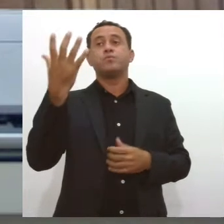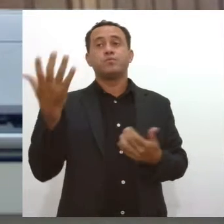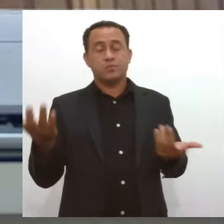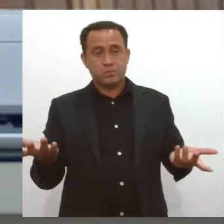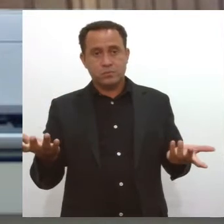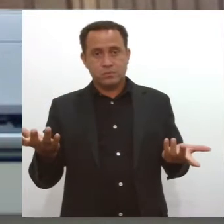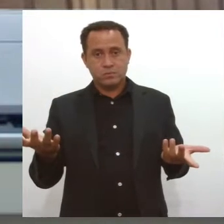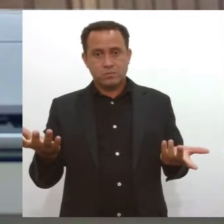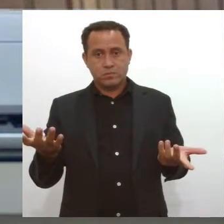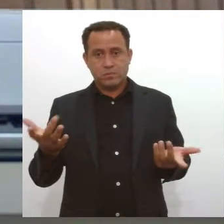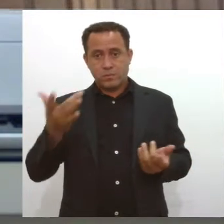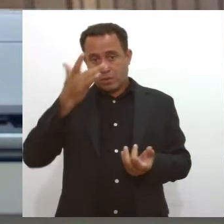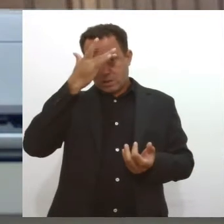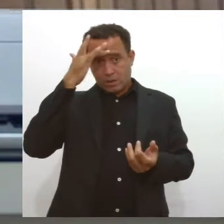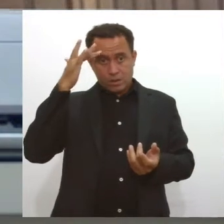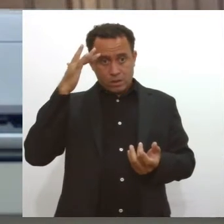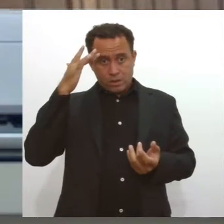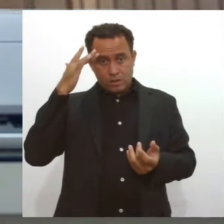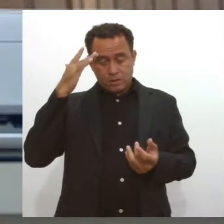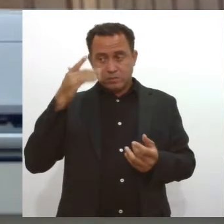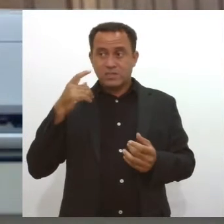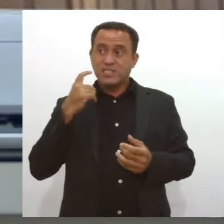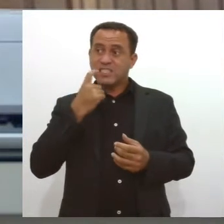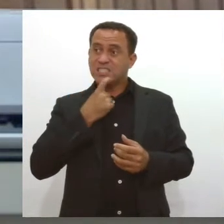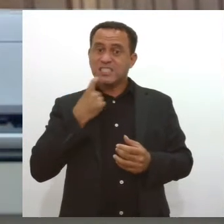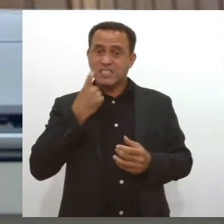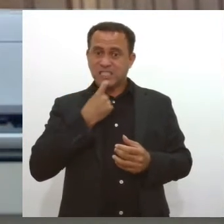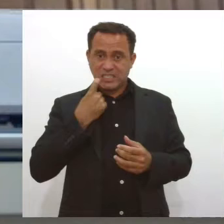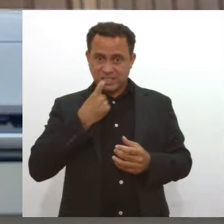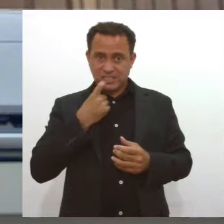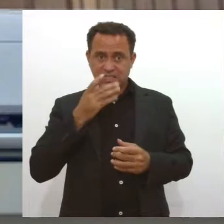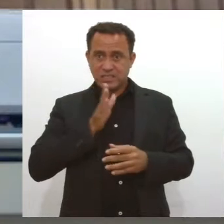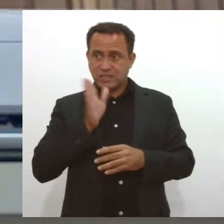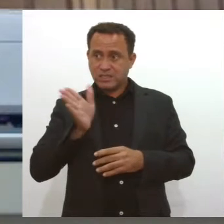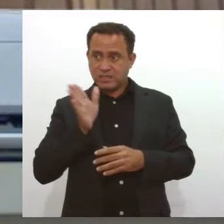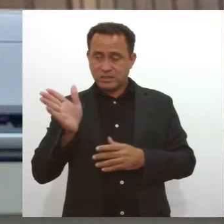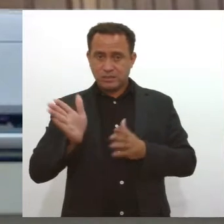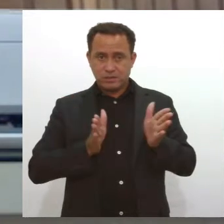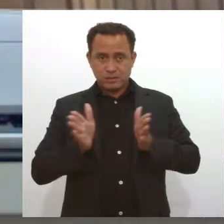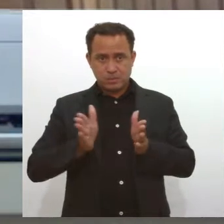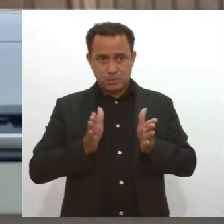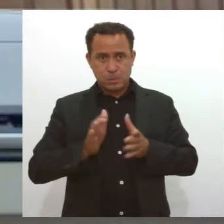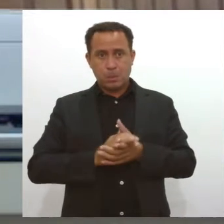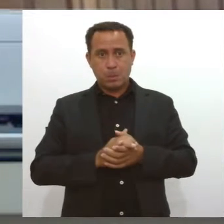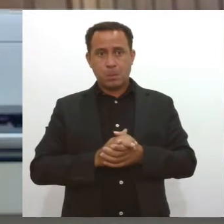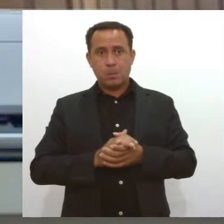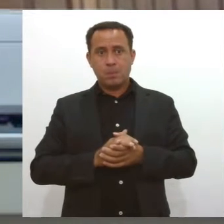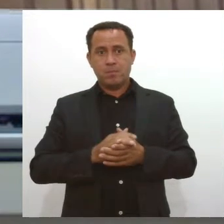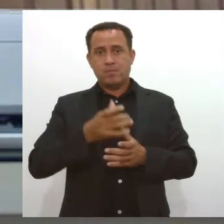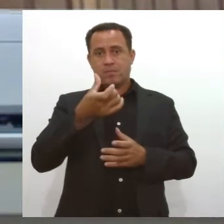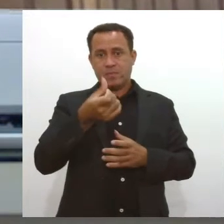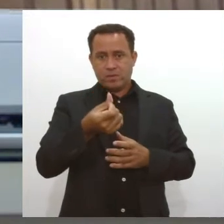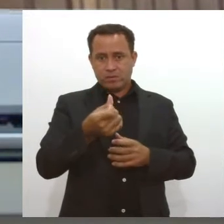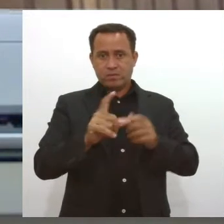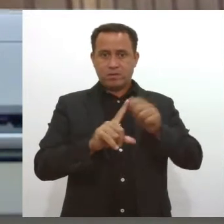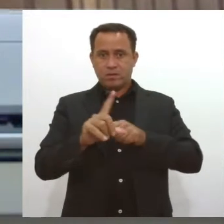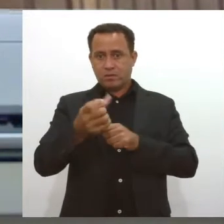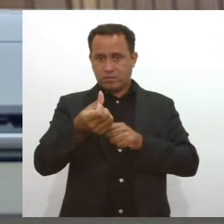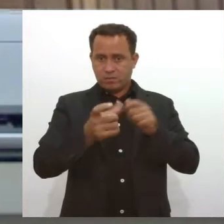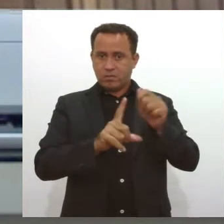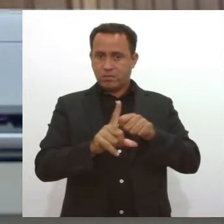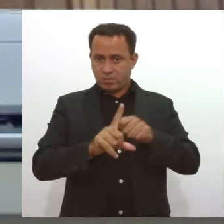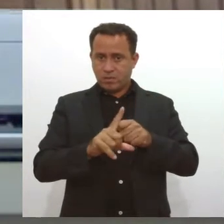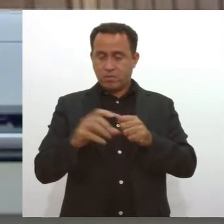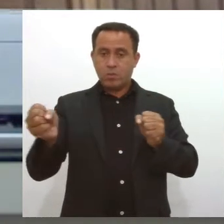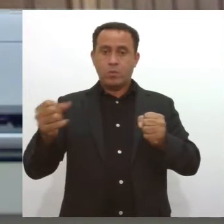As consultas no cirurgião dentista, elas devem ocorrer, e periódicamente, elas devem ocorrer de seis em seis meses. Com a pandemia,